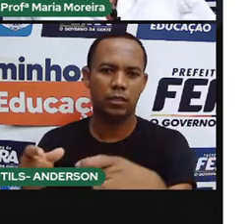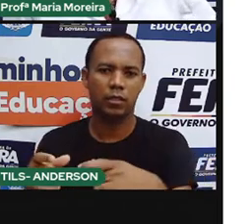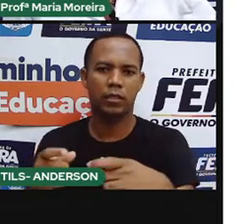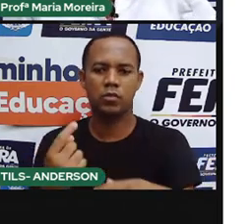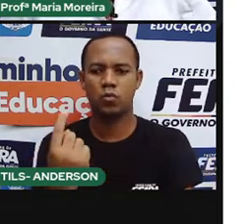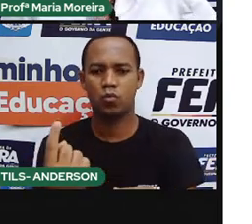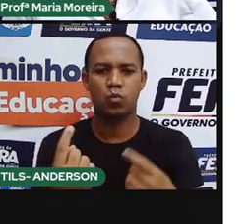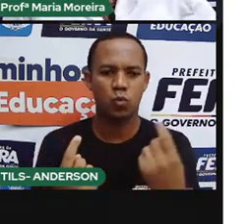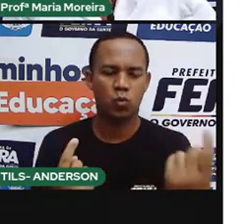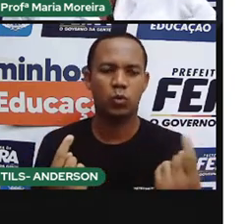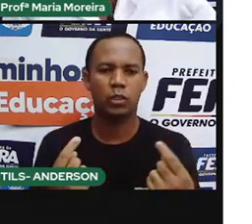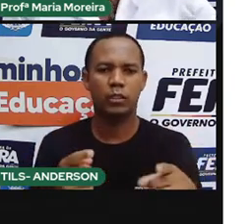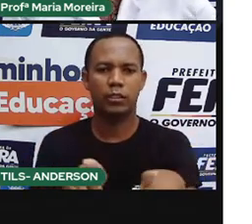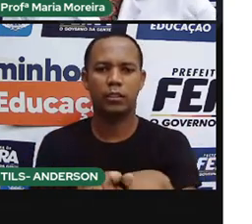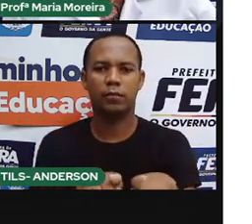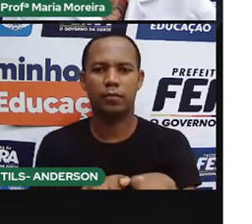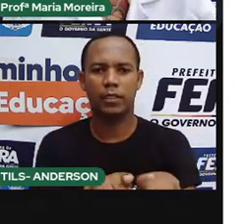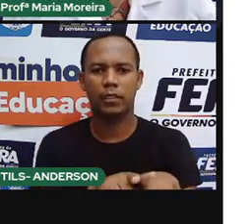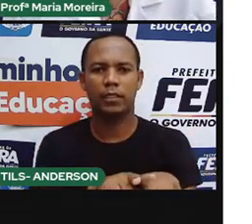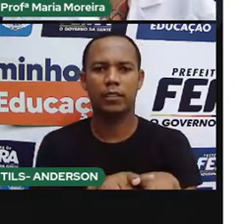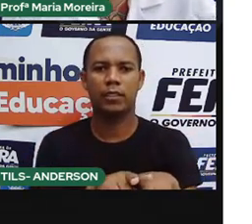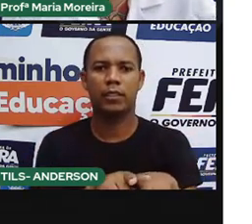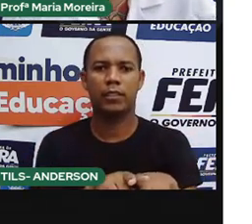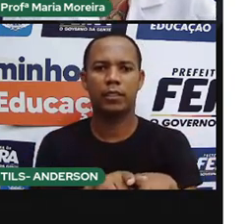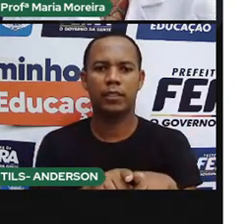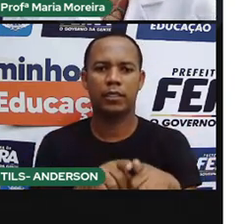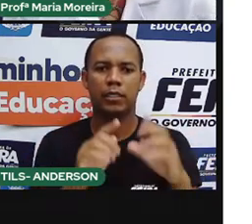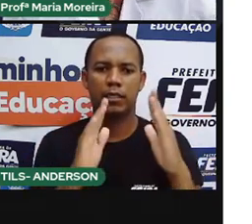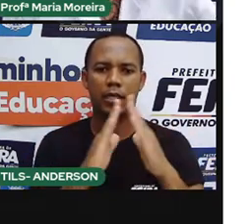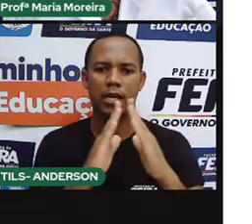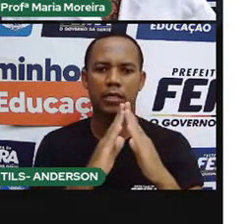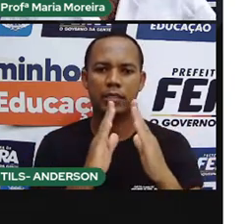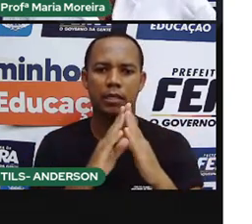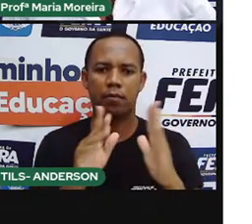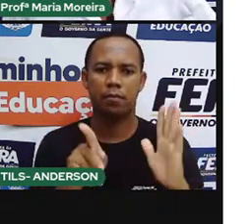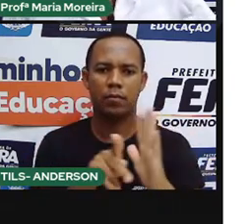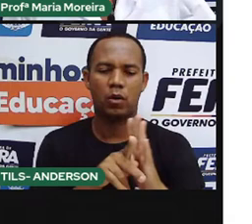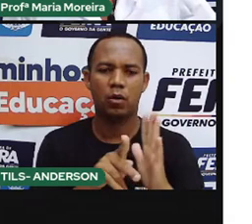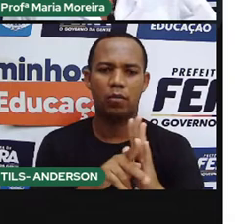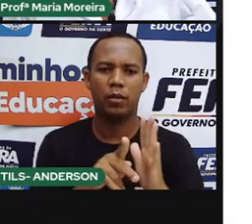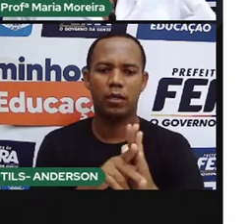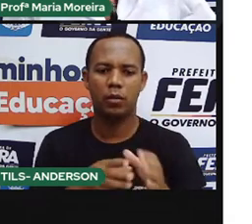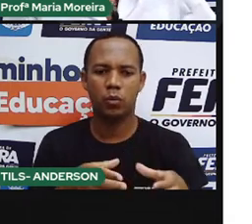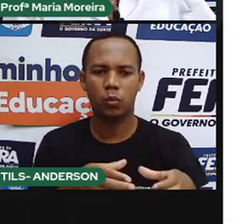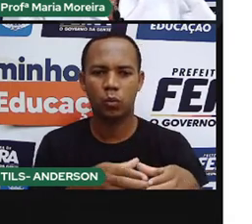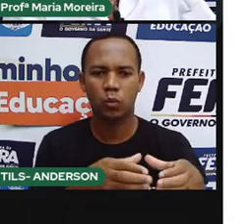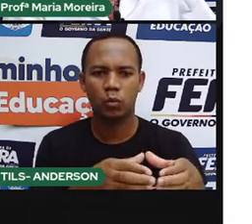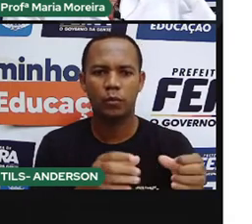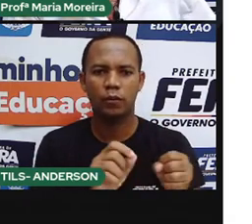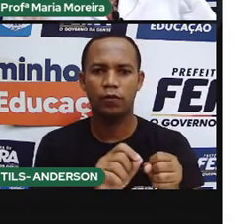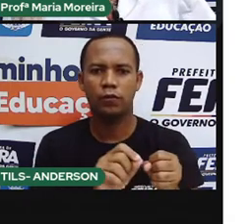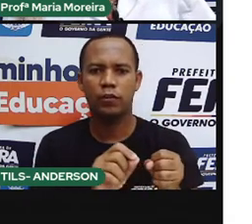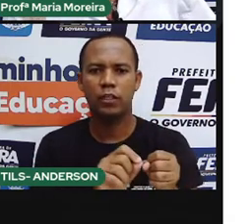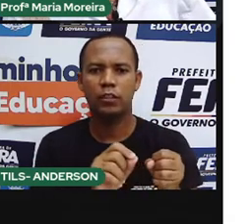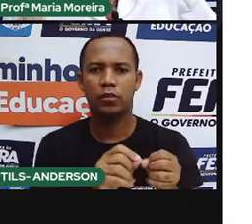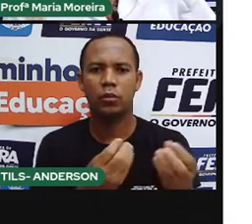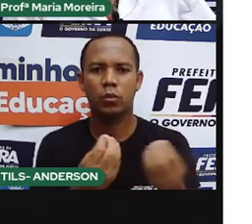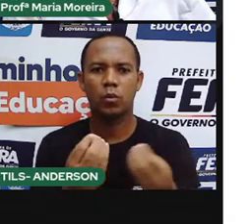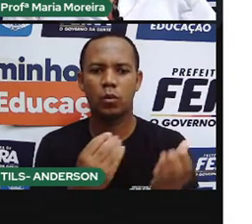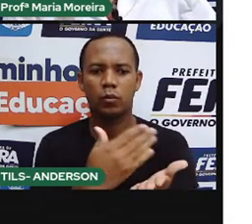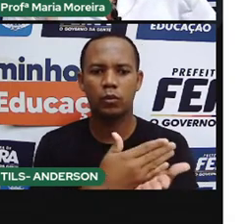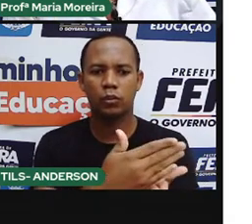individuais. Mesmo nessa pegada de moradia individual, o que é produzido na tribo é dividido de uma